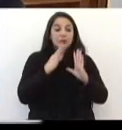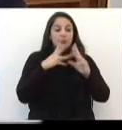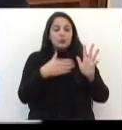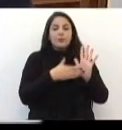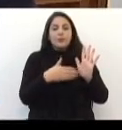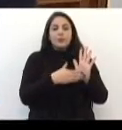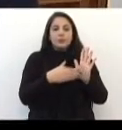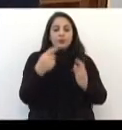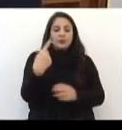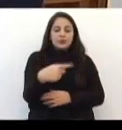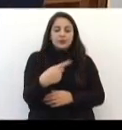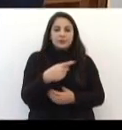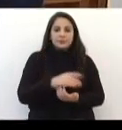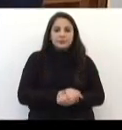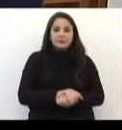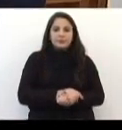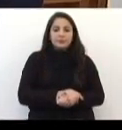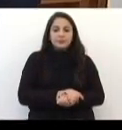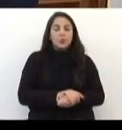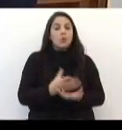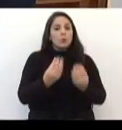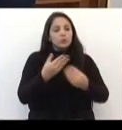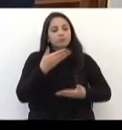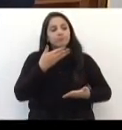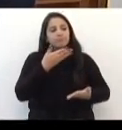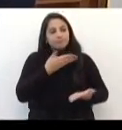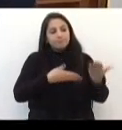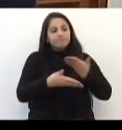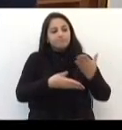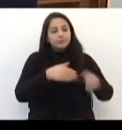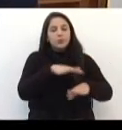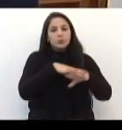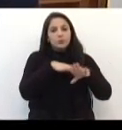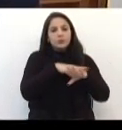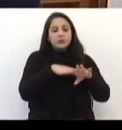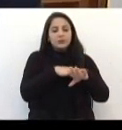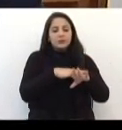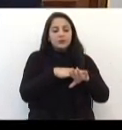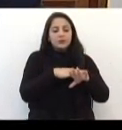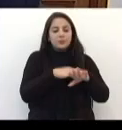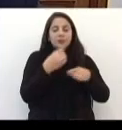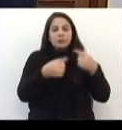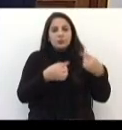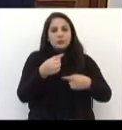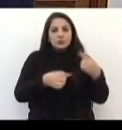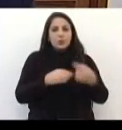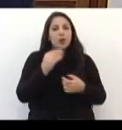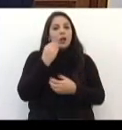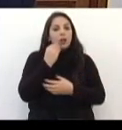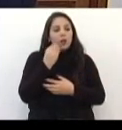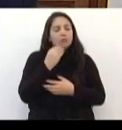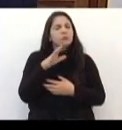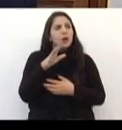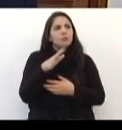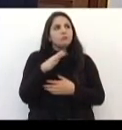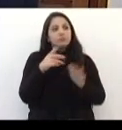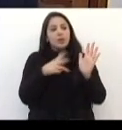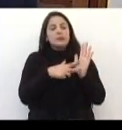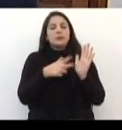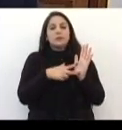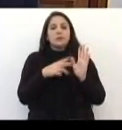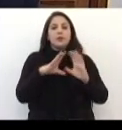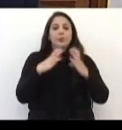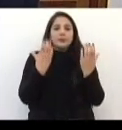proposições que vêm para a casa do executivo, ou seja, com muito diálogo, um debate franco, ouvindo a comunidade,